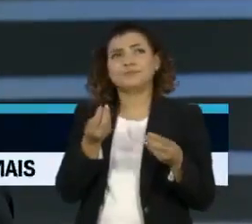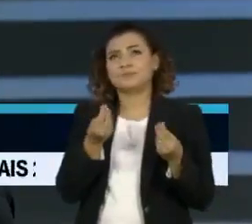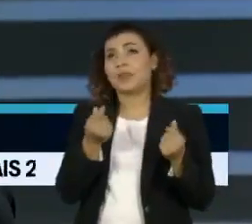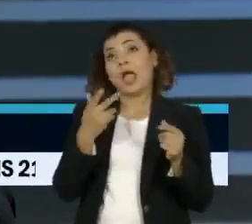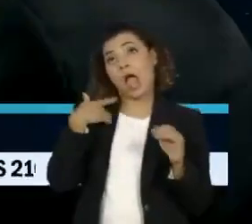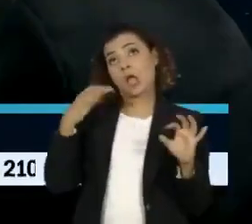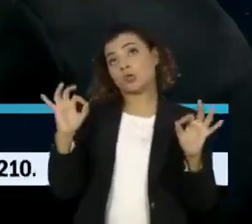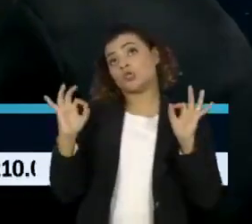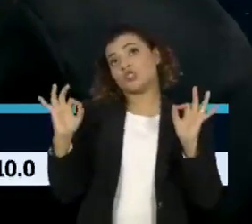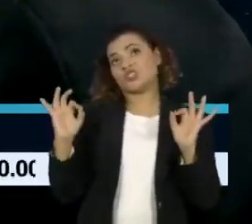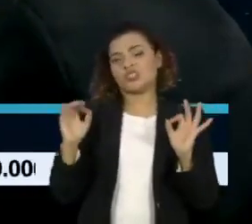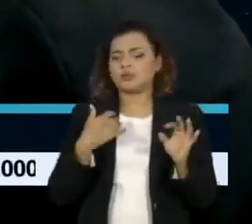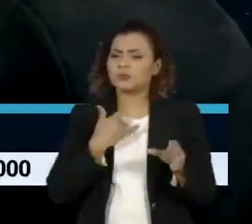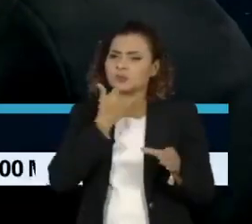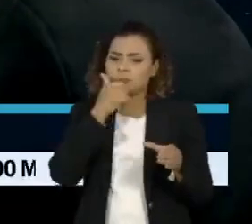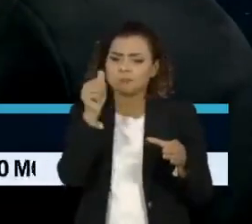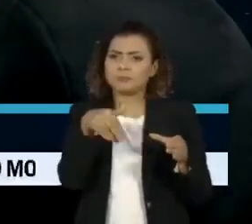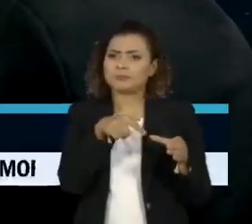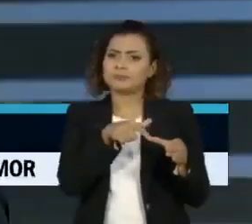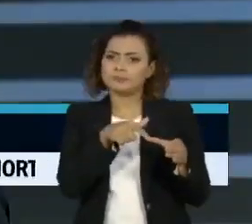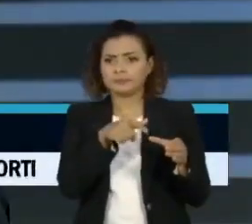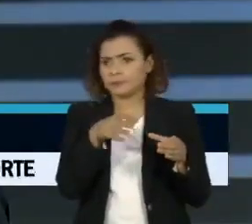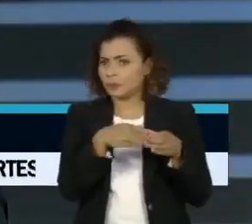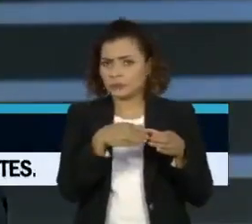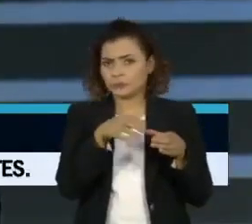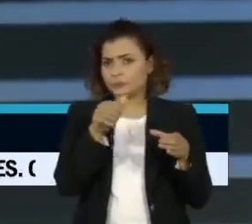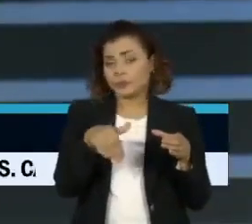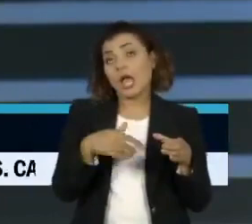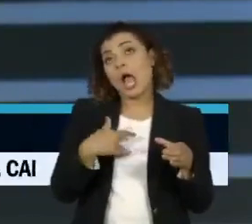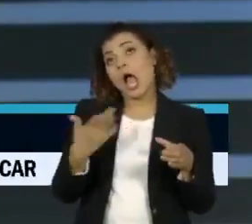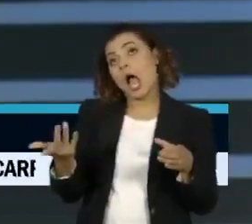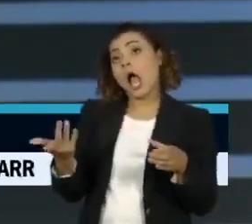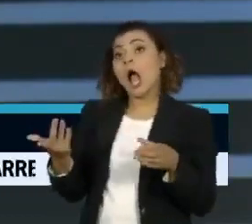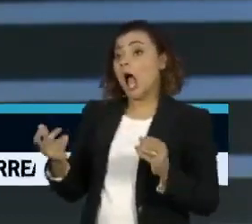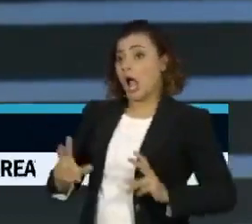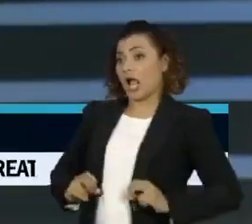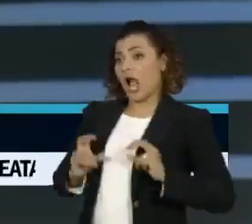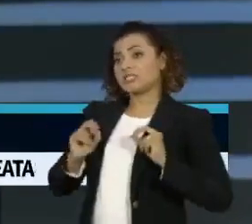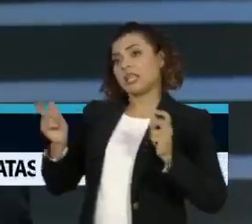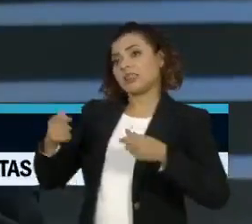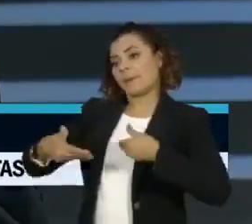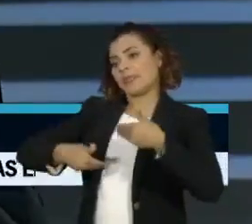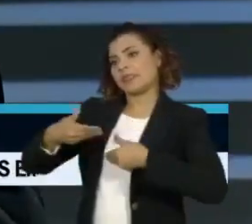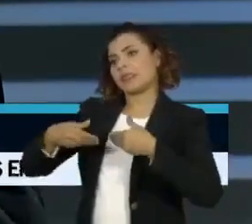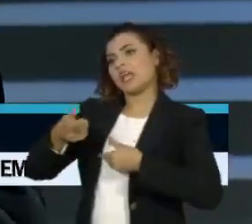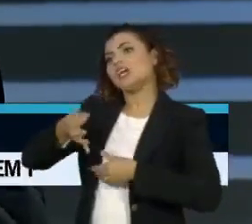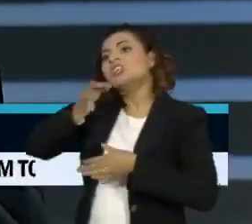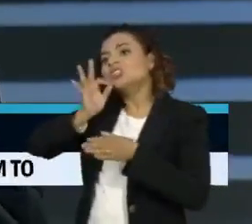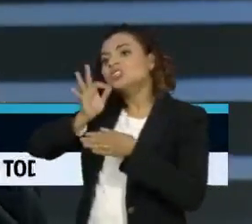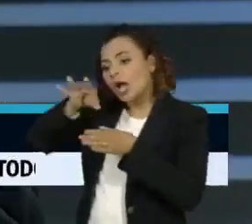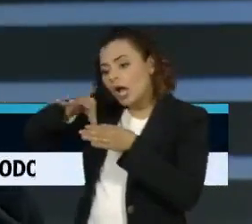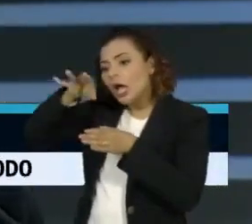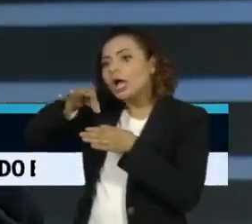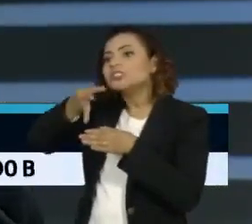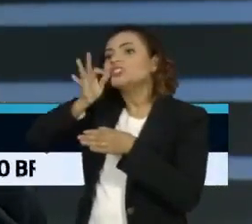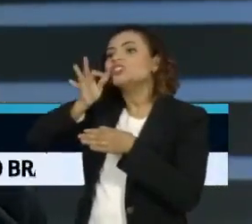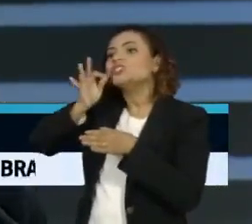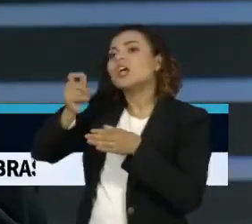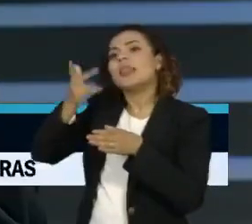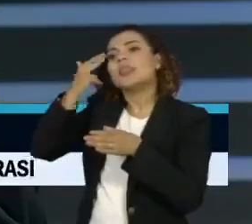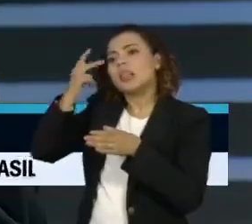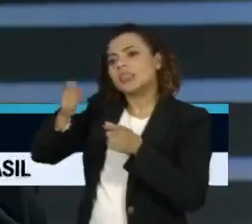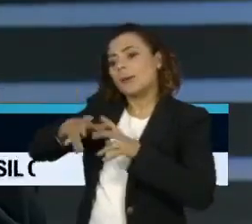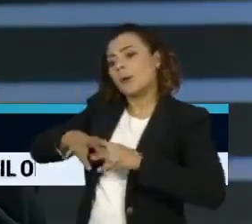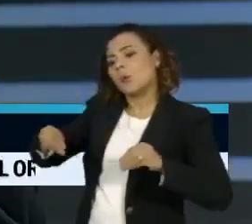chique e acredita que você pode combater, sei lá, câncer com chá natural. Então, assim, eu